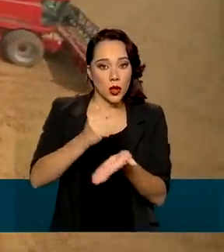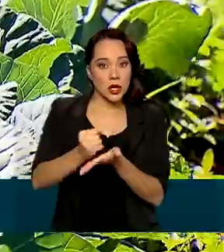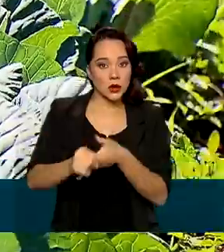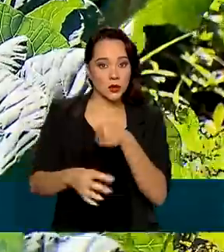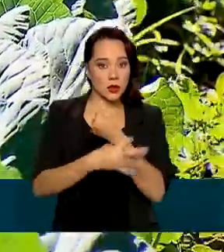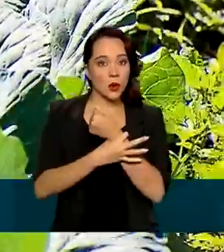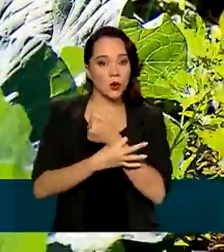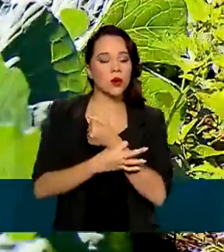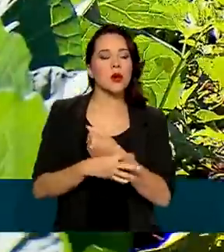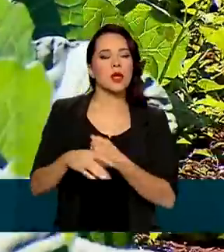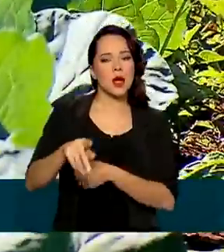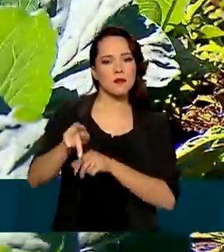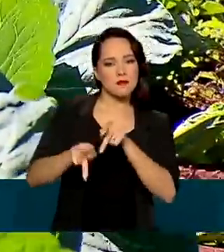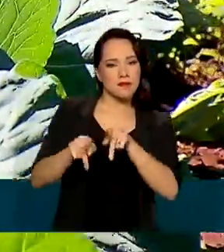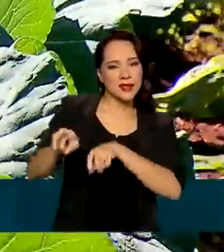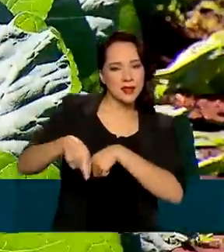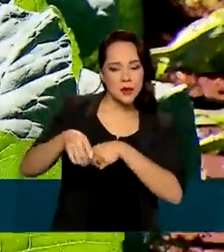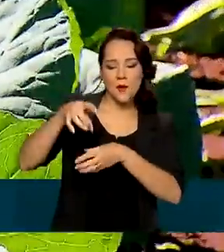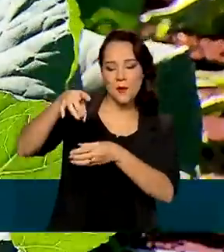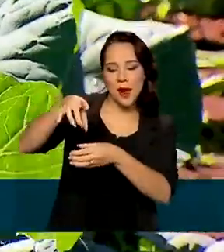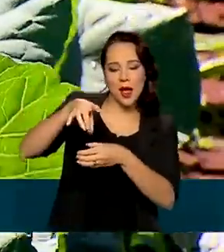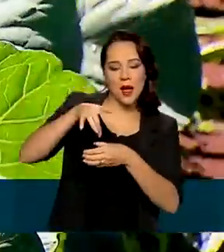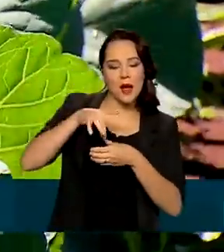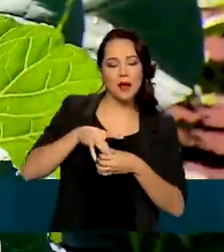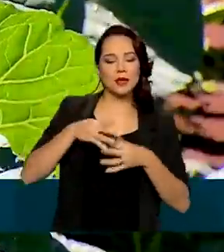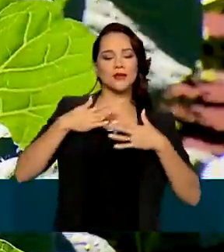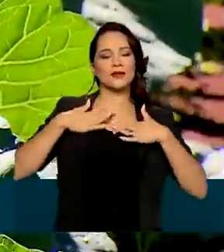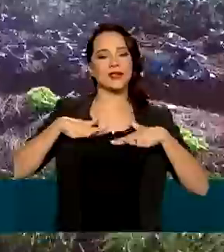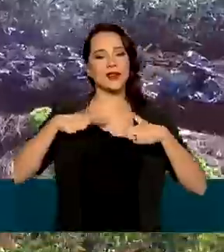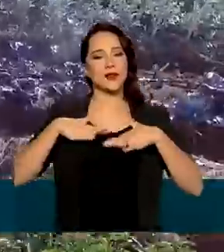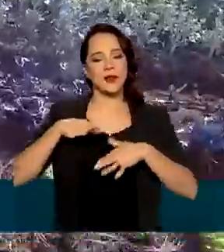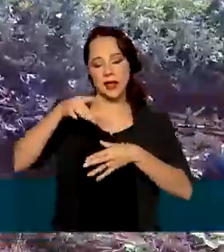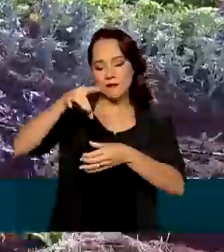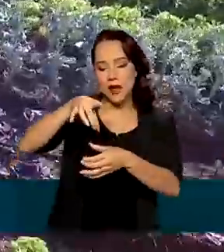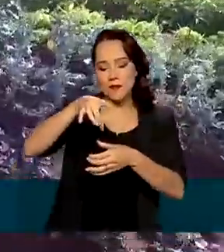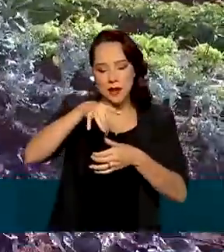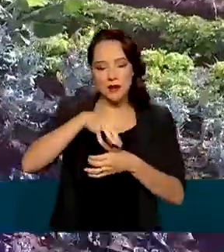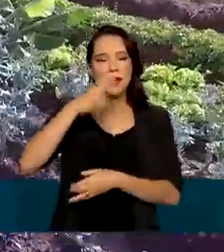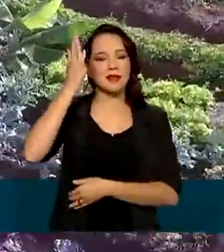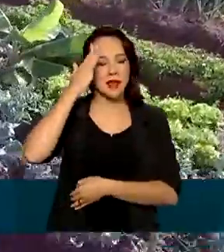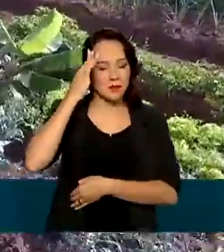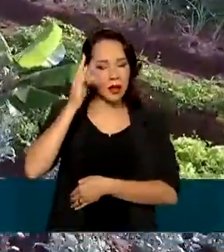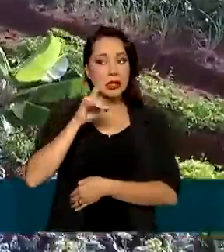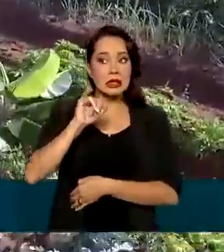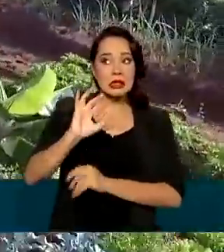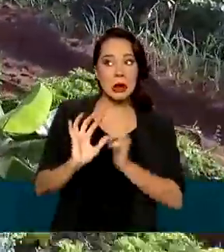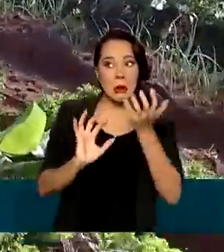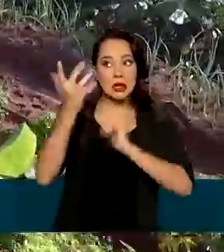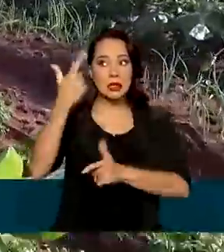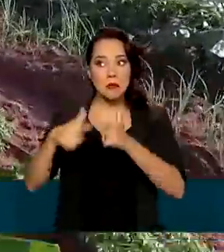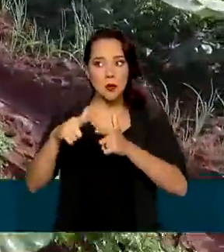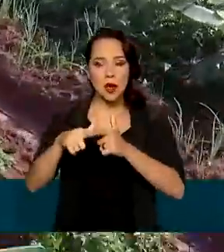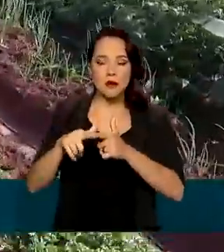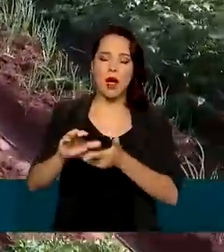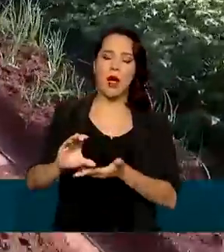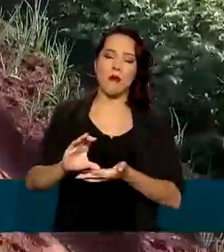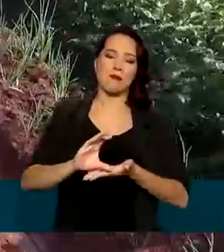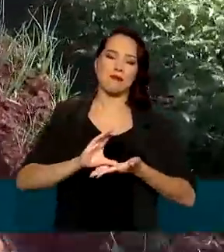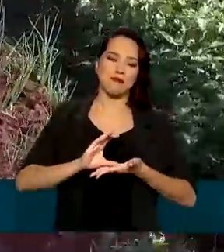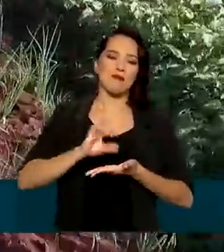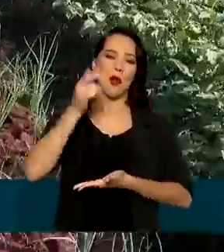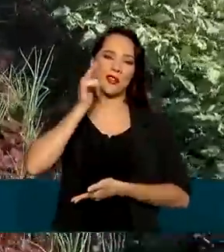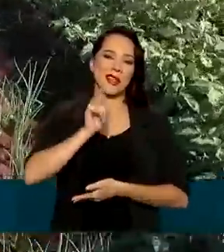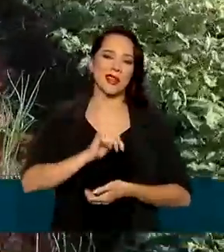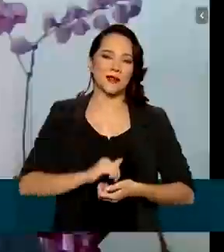garantir que o homem do campo plante com tranquilidade, sabendo que será indenizado se for atingido por